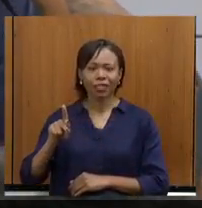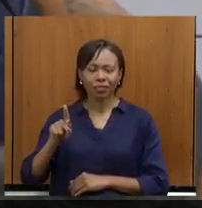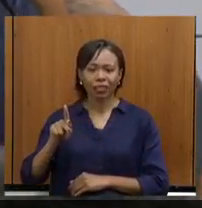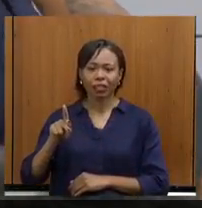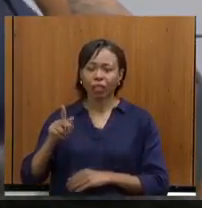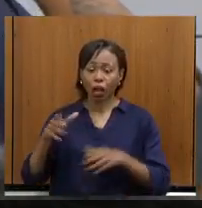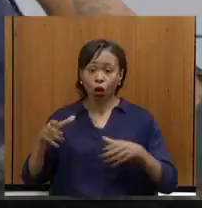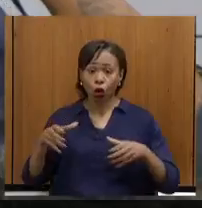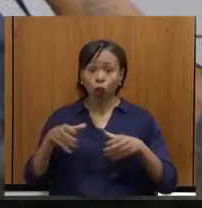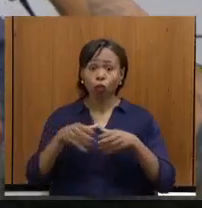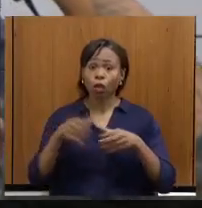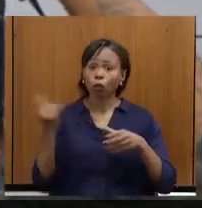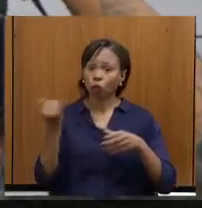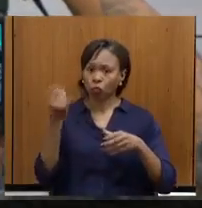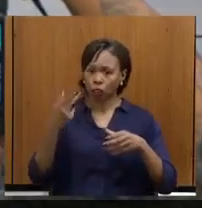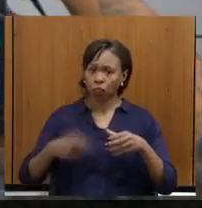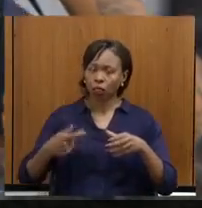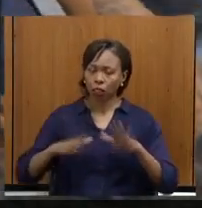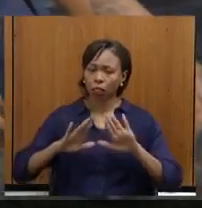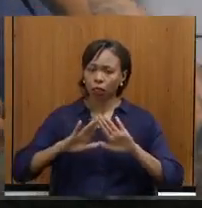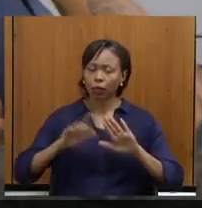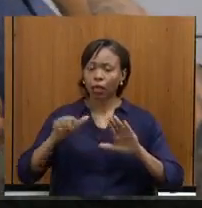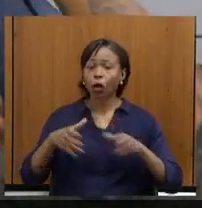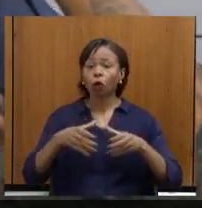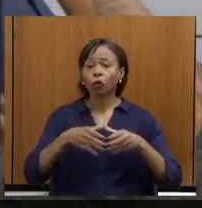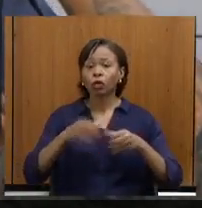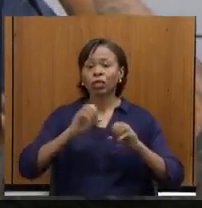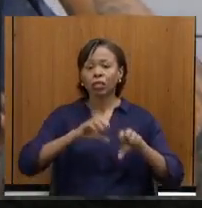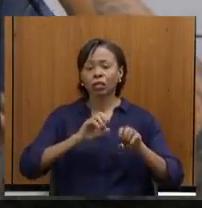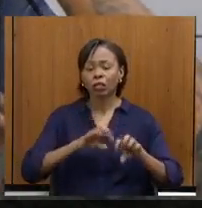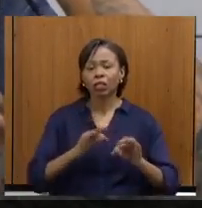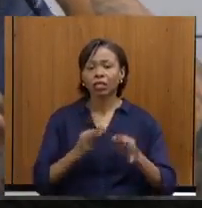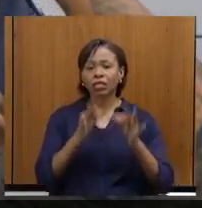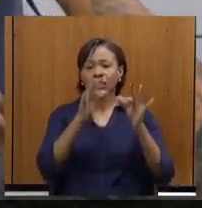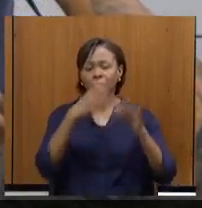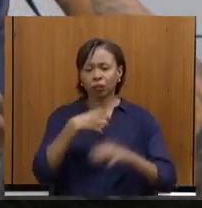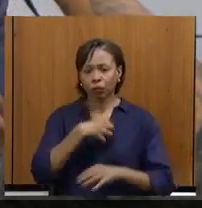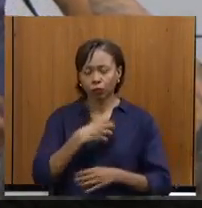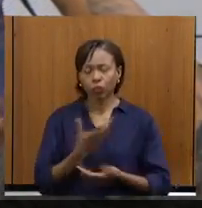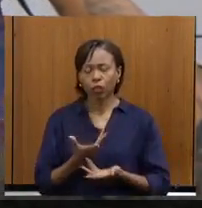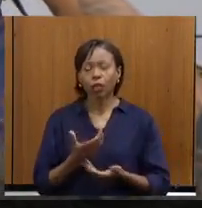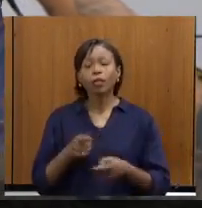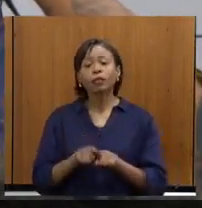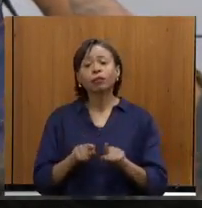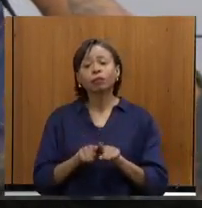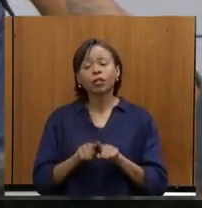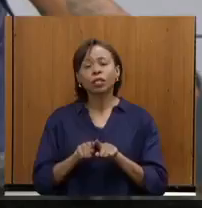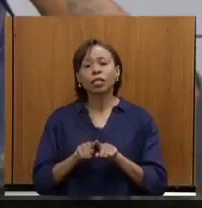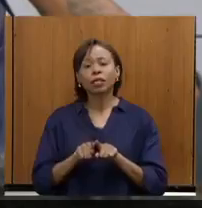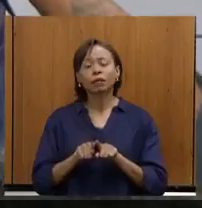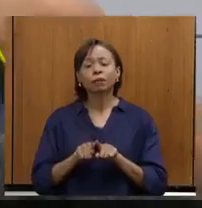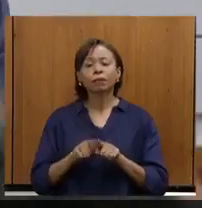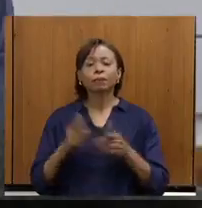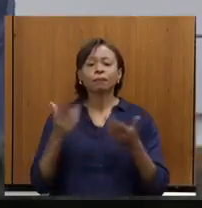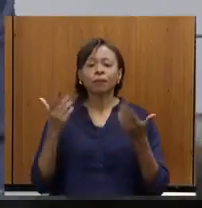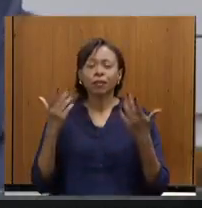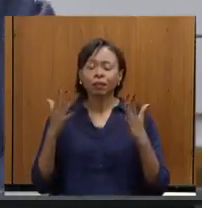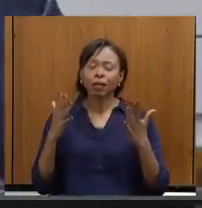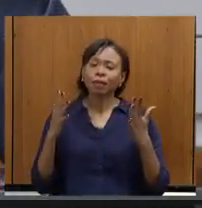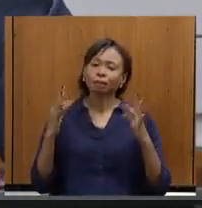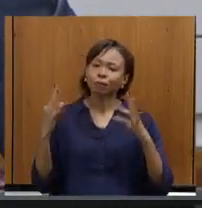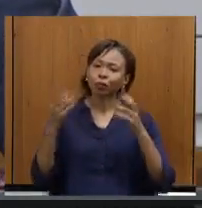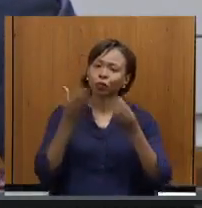importantes comissões dessa Casa também, que é a Comissão de Educação, Ciência e Tecnologia. Enfim, saudar a todos os telespectadores